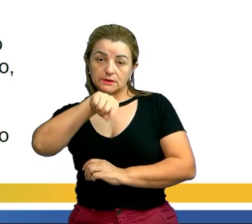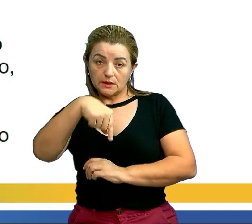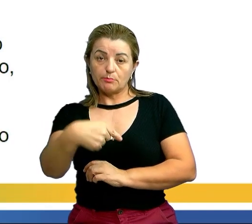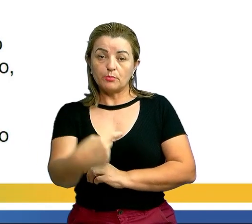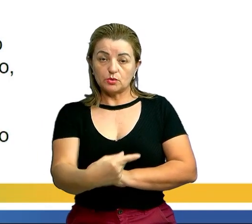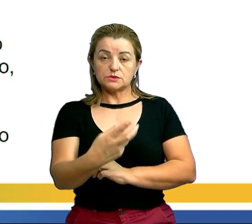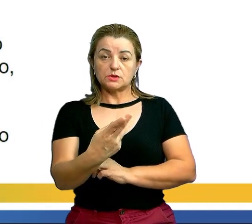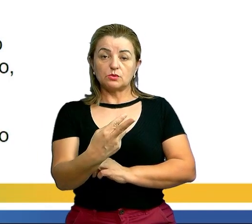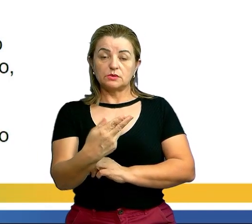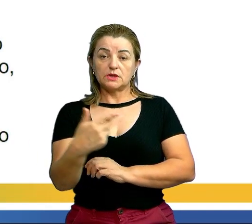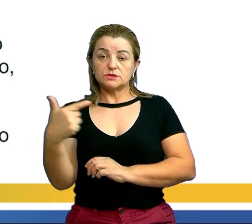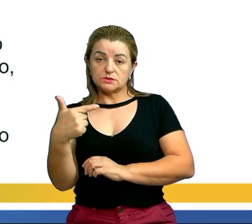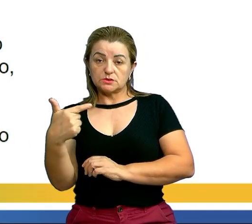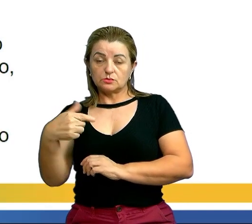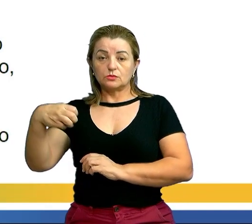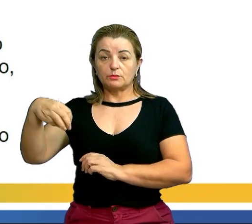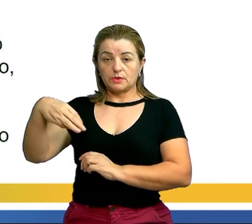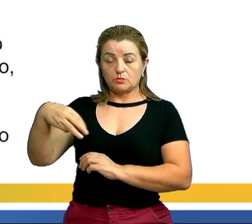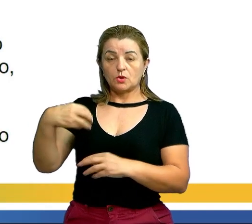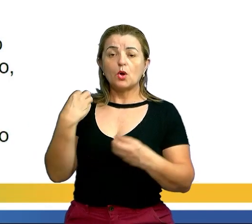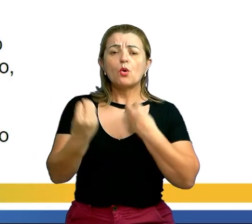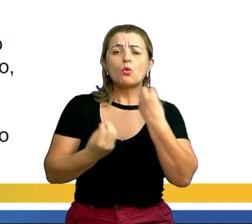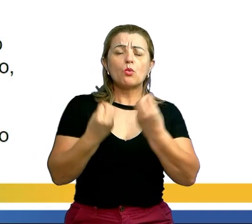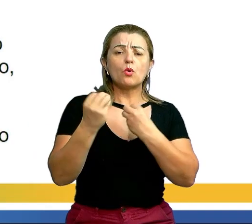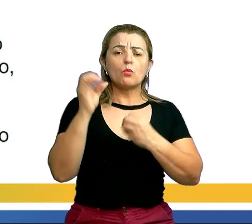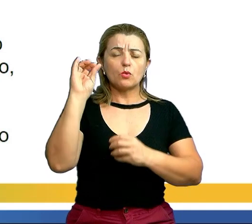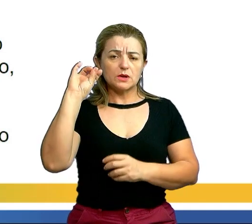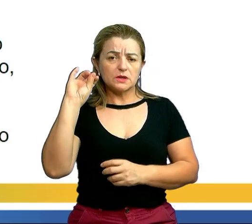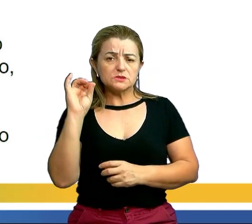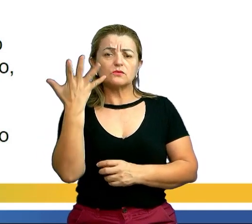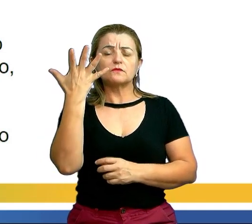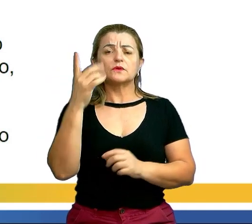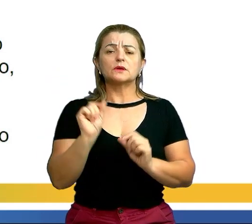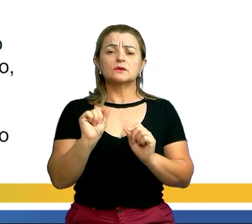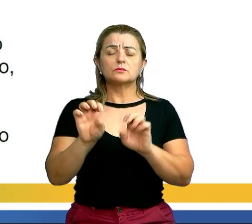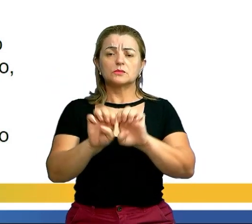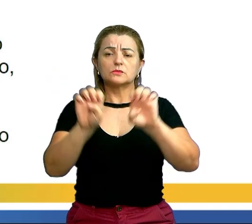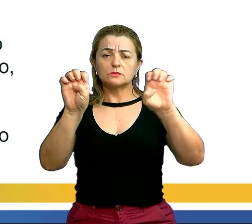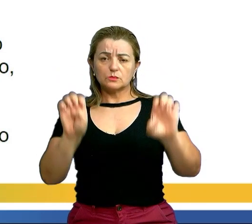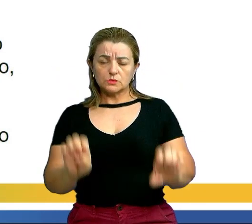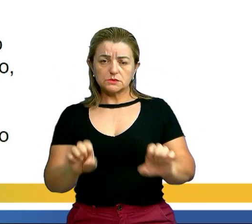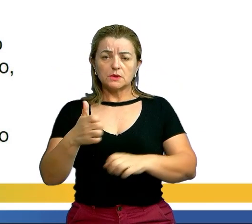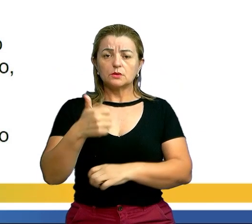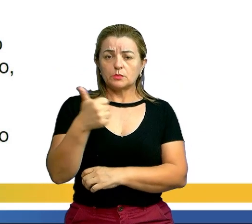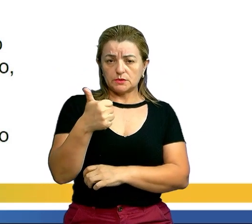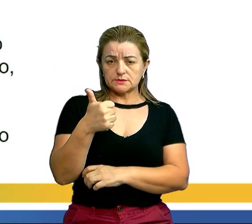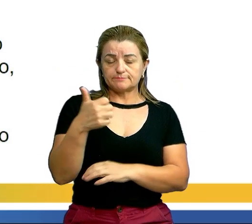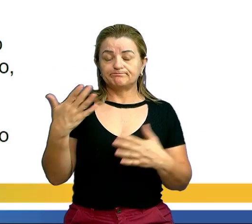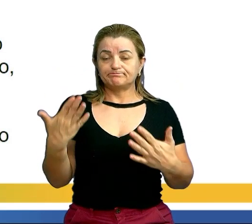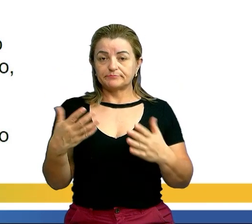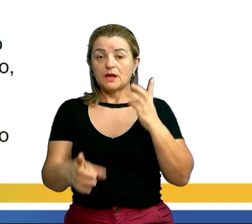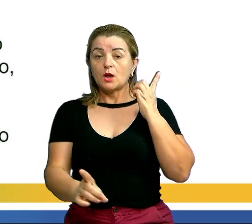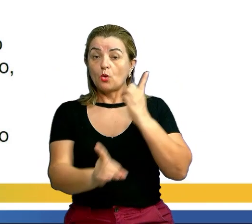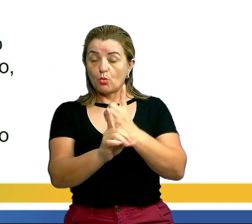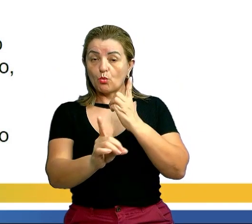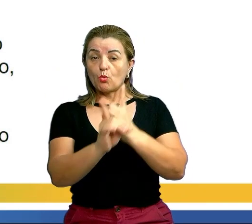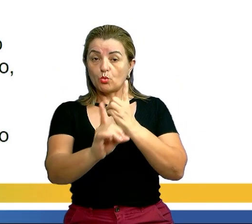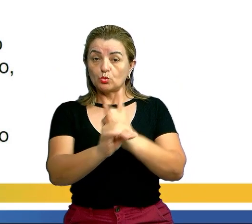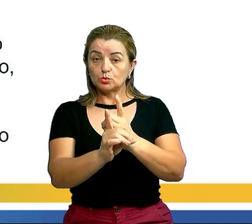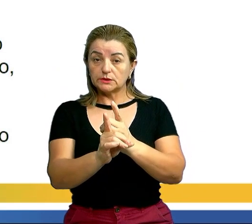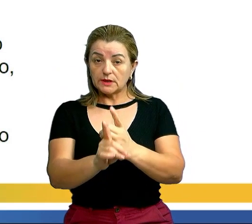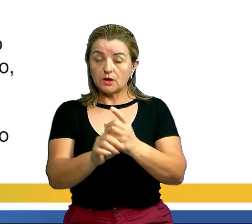Como resolver uma equação de primeiro grau? O objetivo é exatamente encontrar o valor da